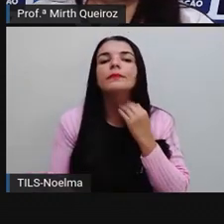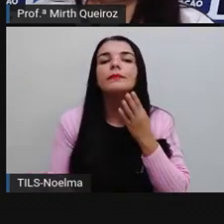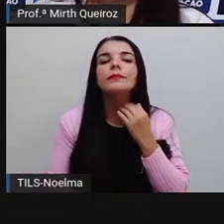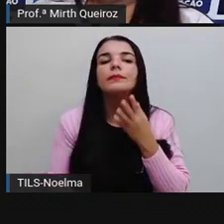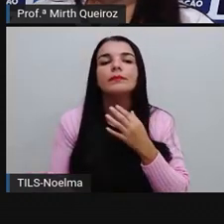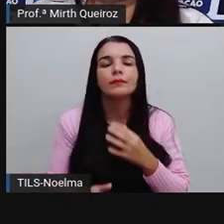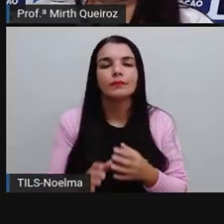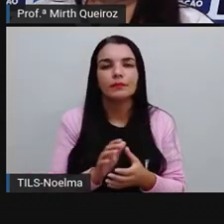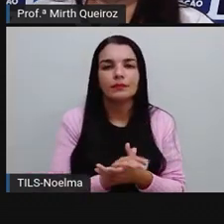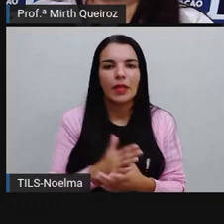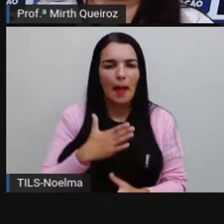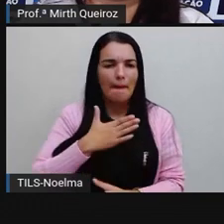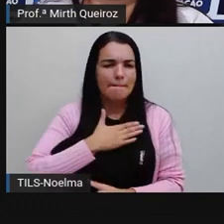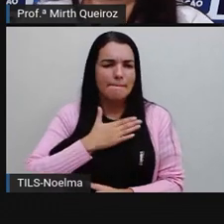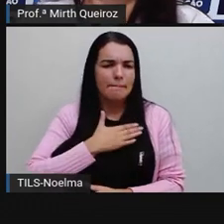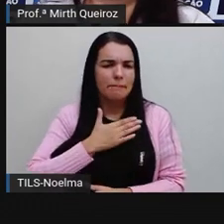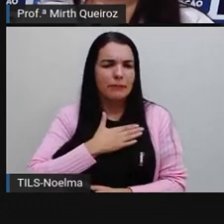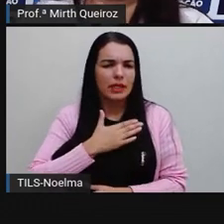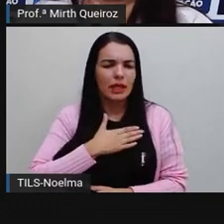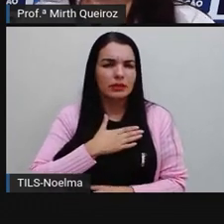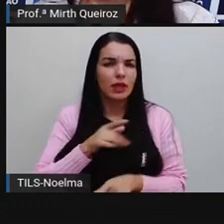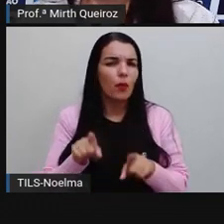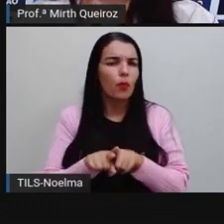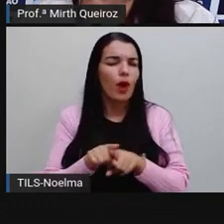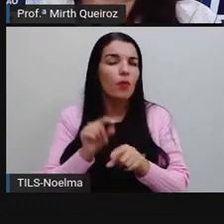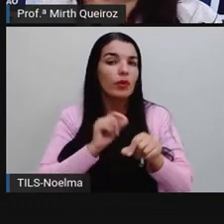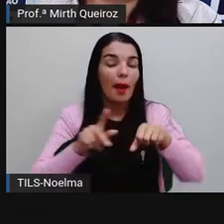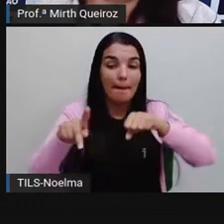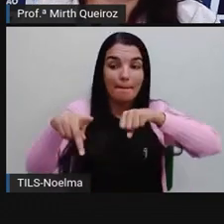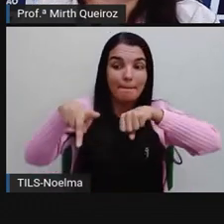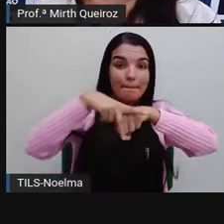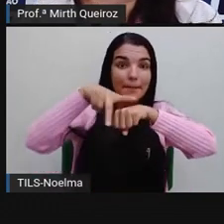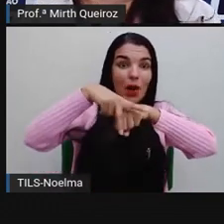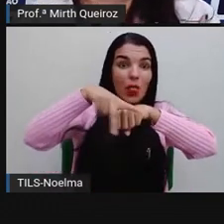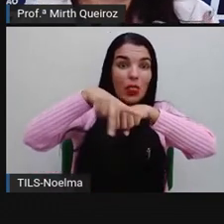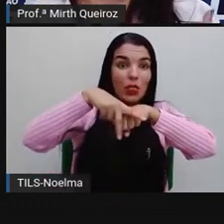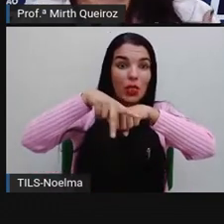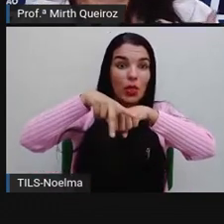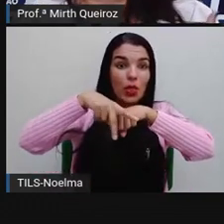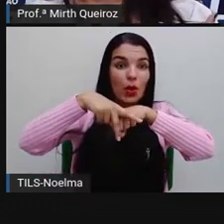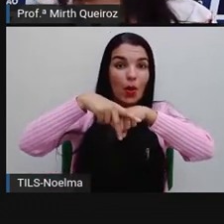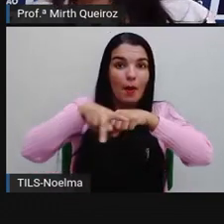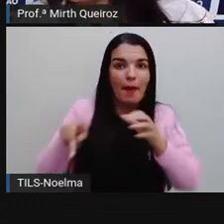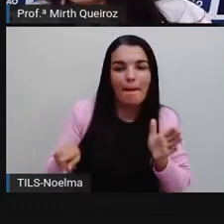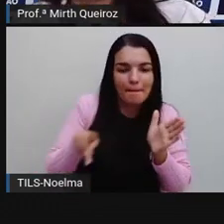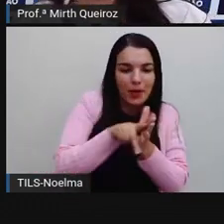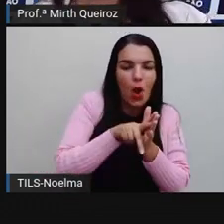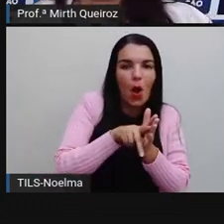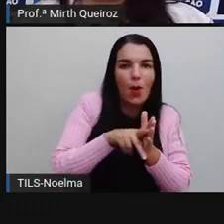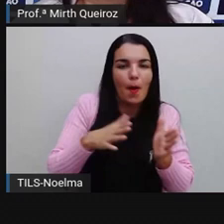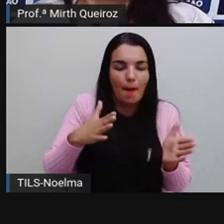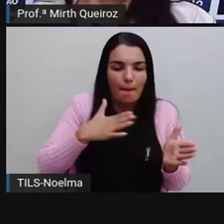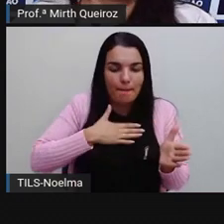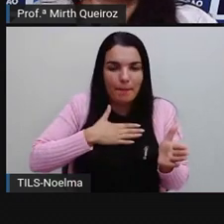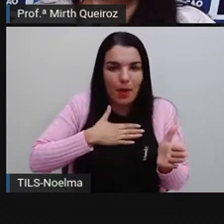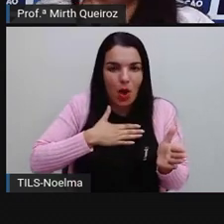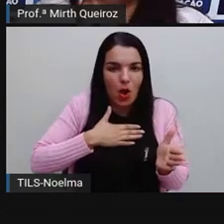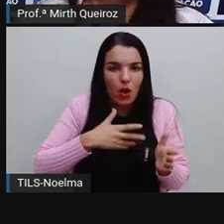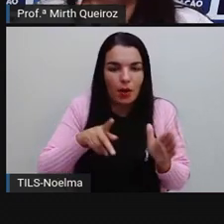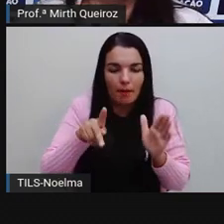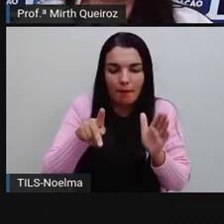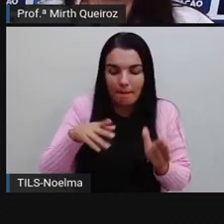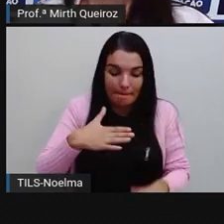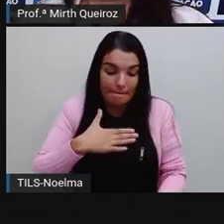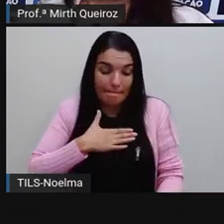São minhas. Minhas é um pronome aí possessivo de posse. É meu, é minha, certo? Então,